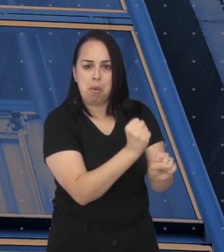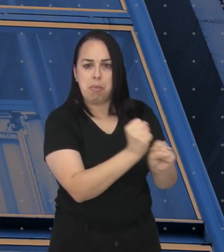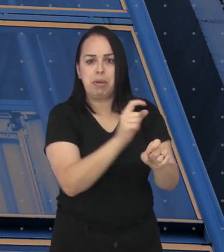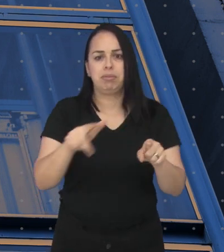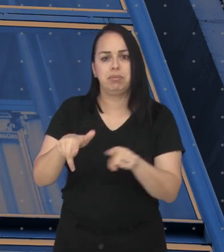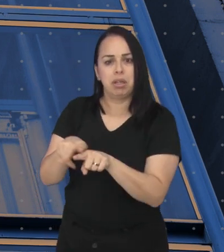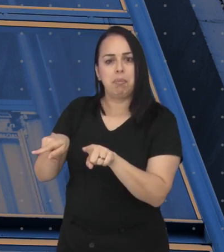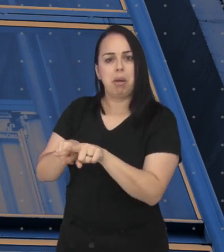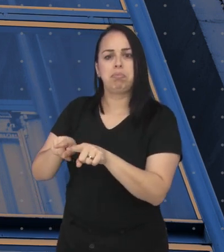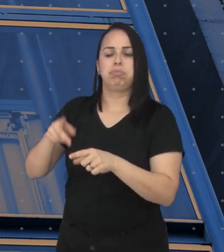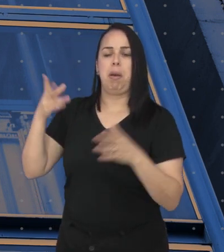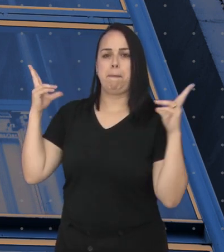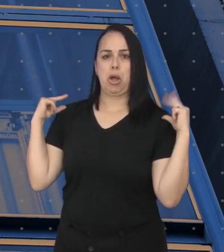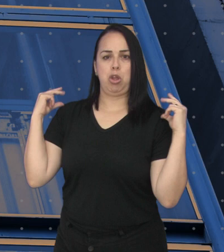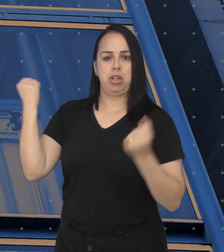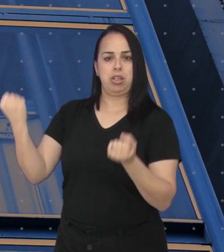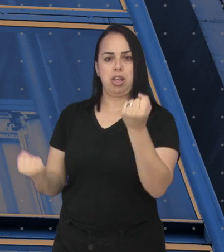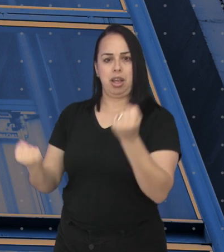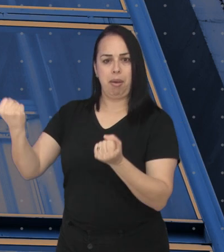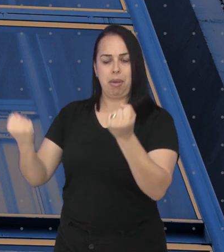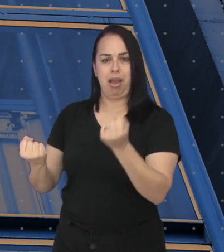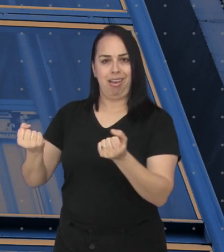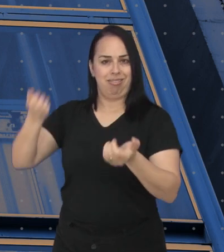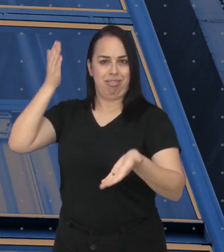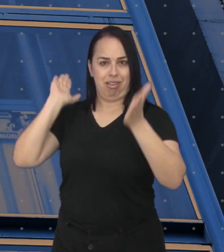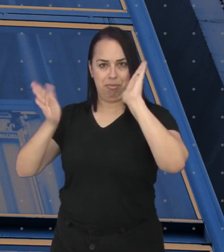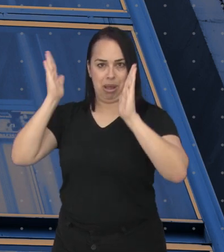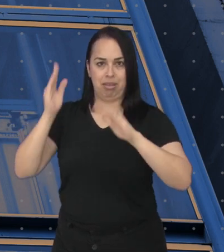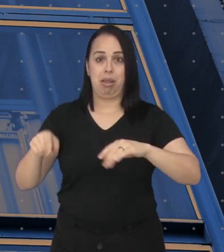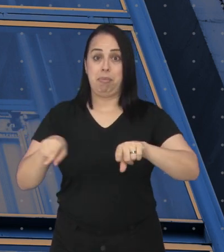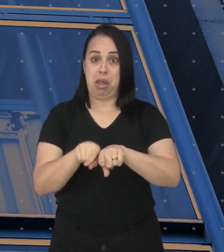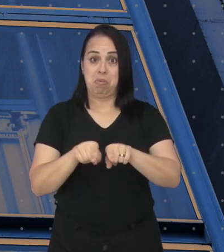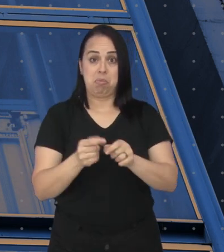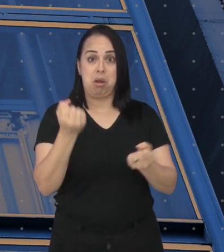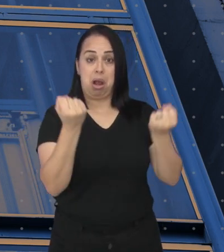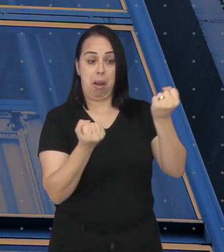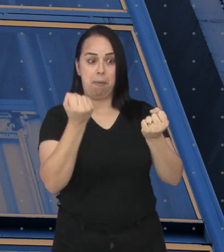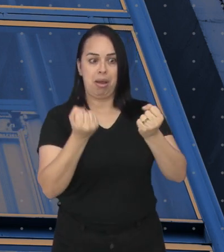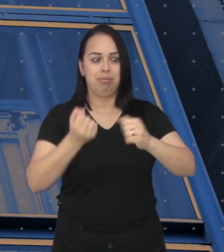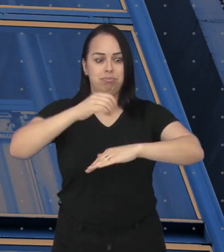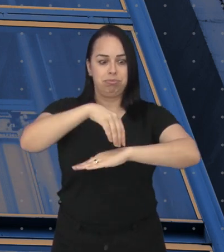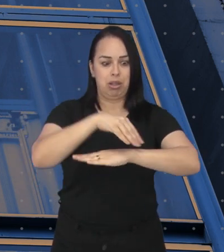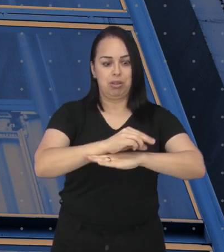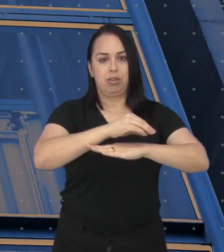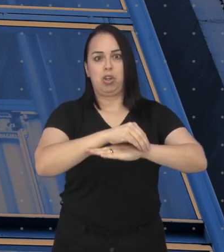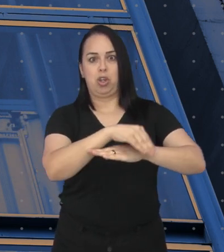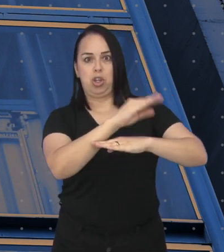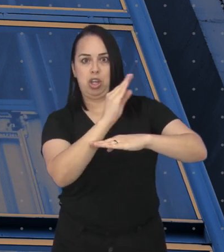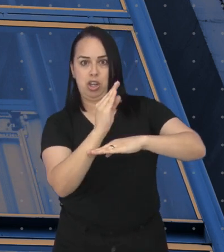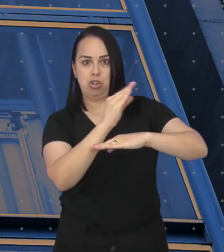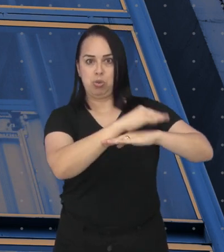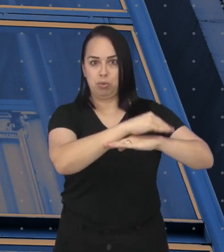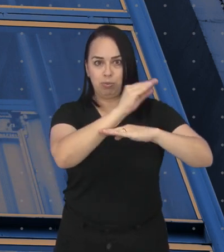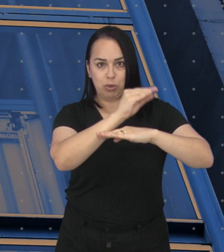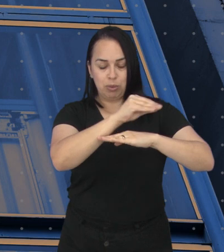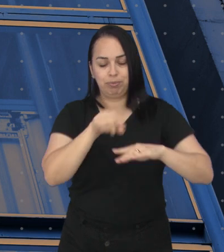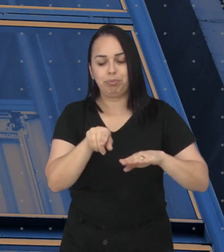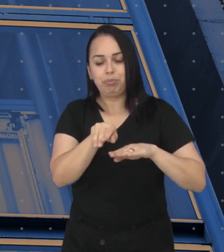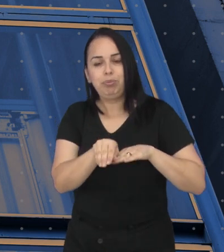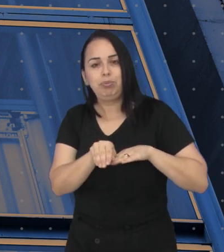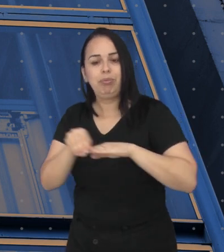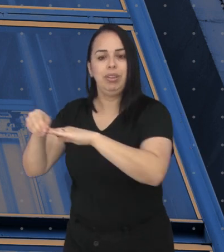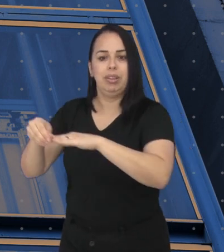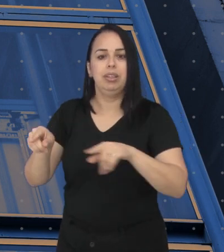motorista carreteiro, motorista de caminhão, motorista de caminhão guincho pesado, motorista entregador, oficial de